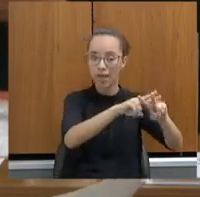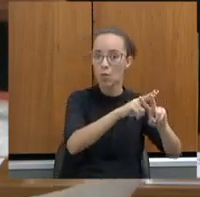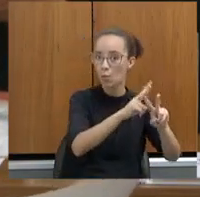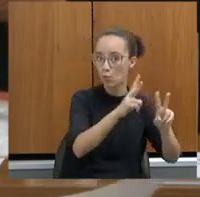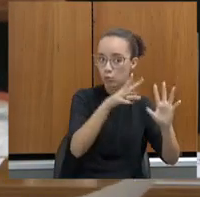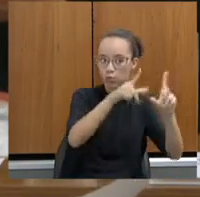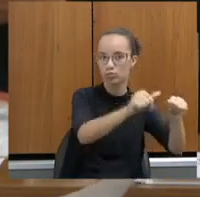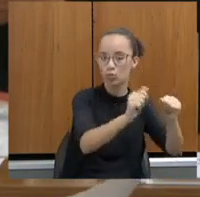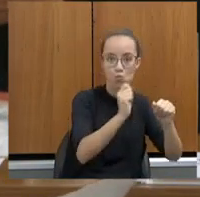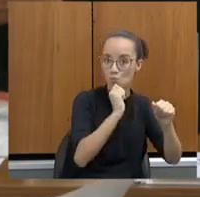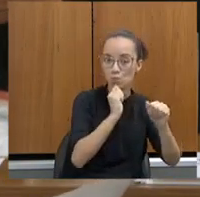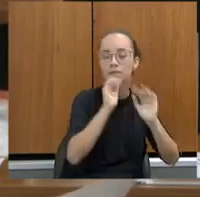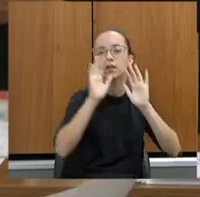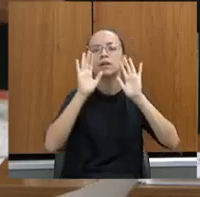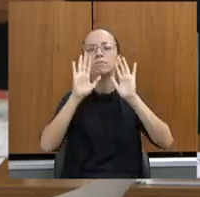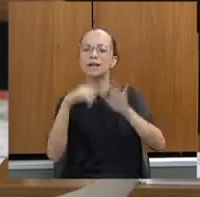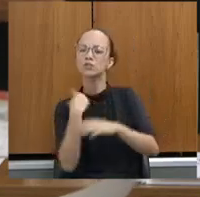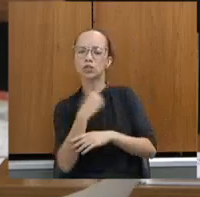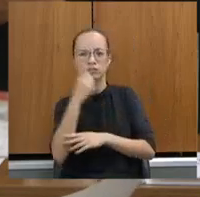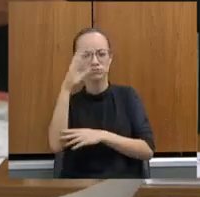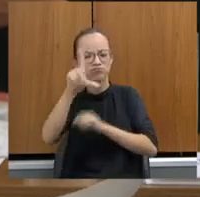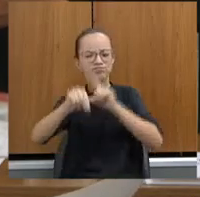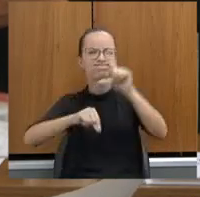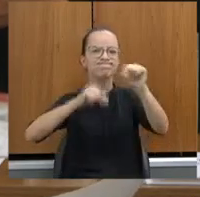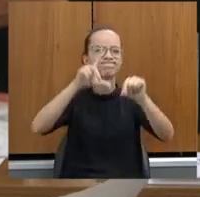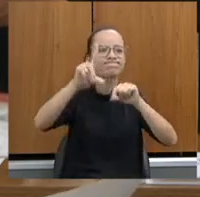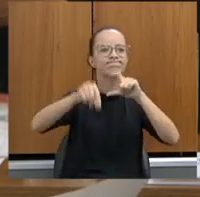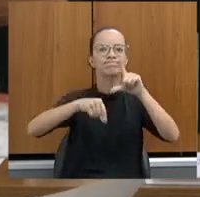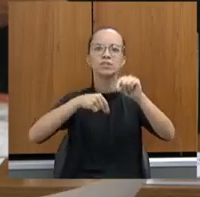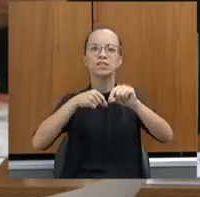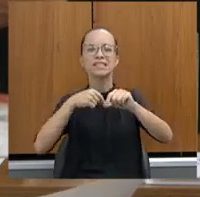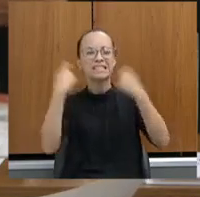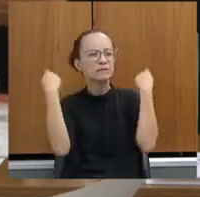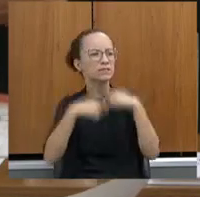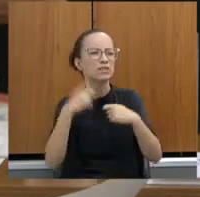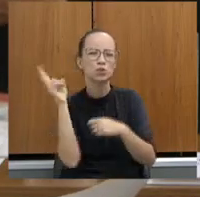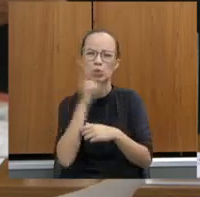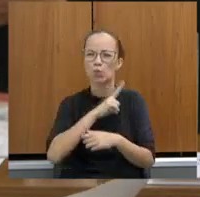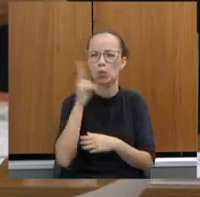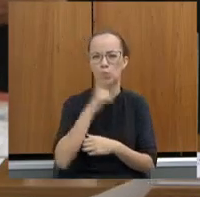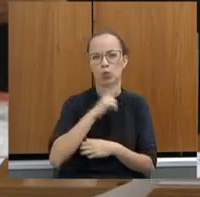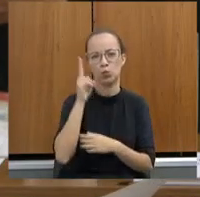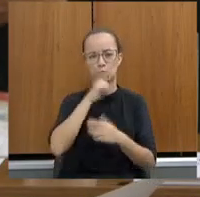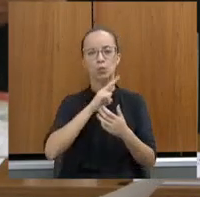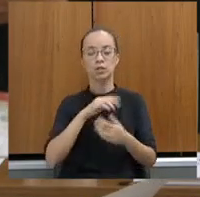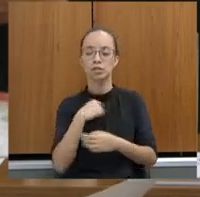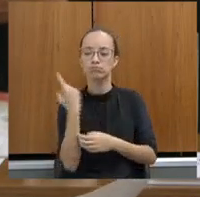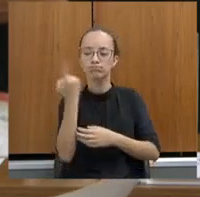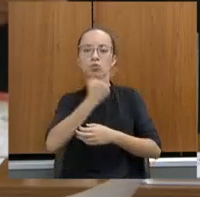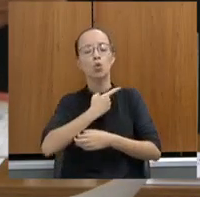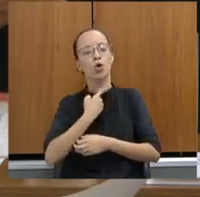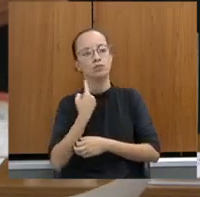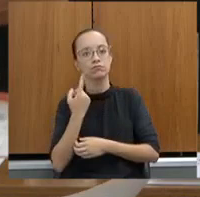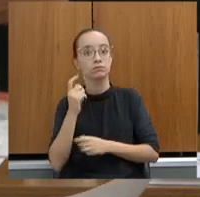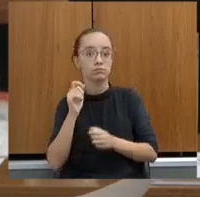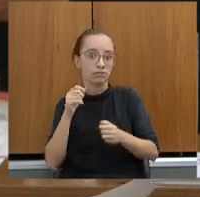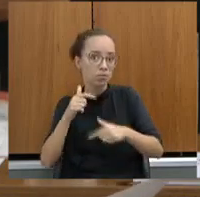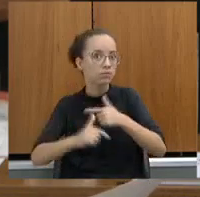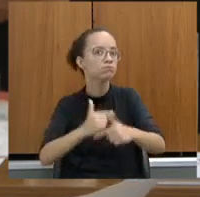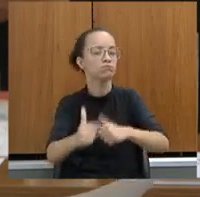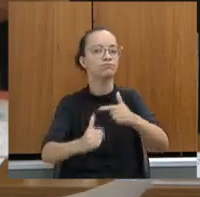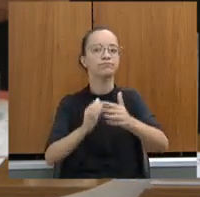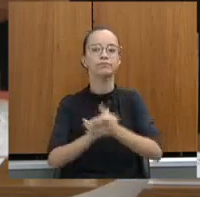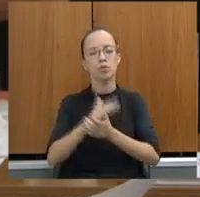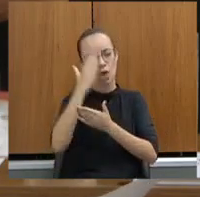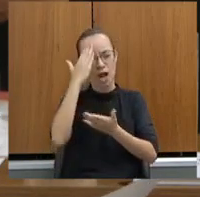está priorizando aquelas que têm realmente a necessidade de uma reforma imediata e a gente tem feito isso. Então, eu acredito que